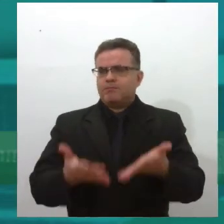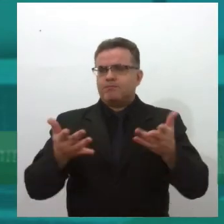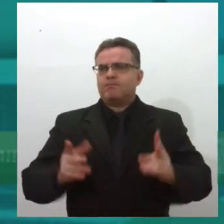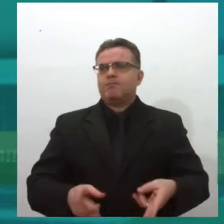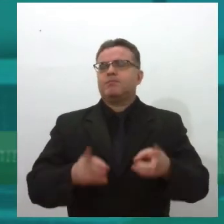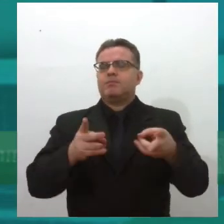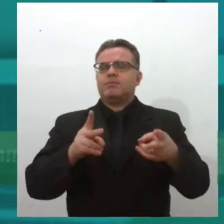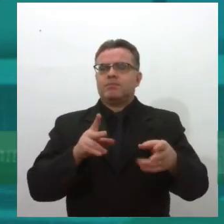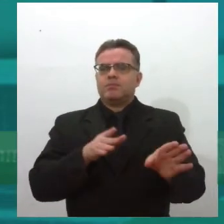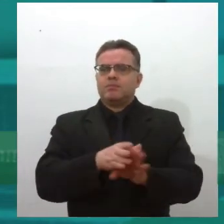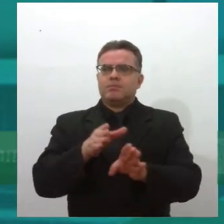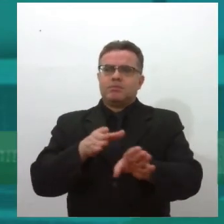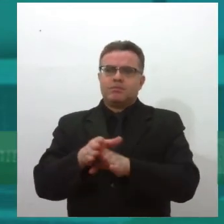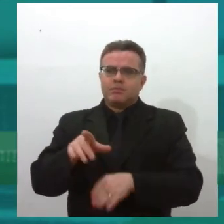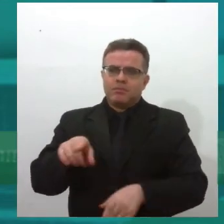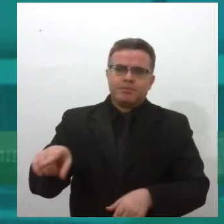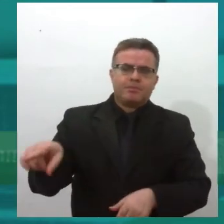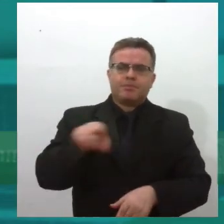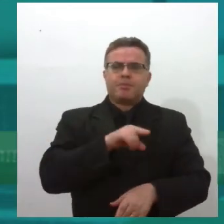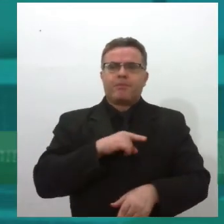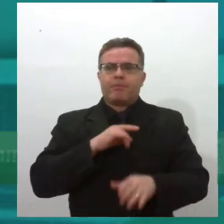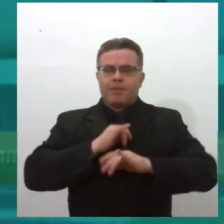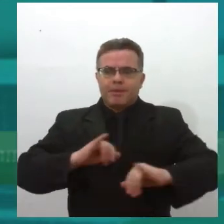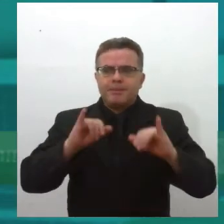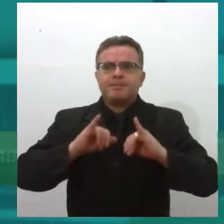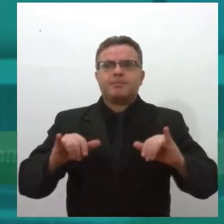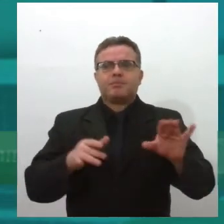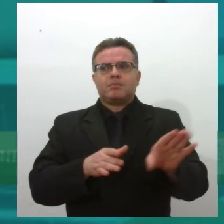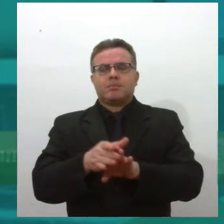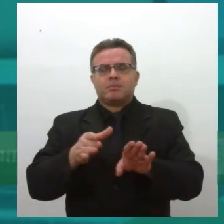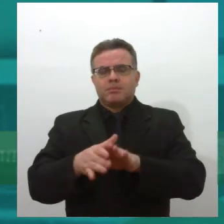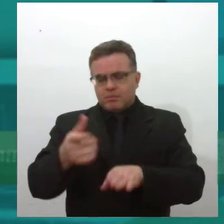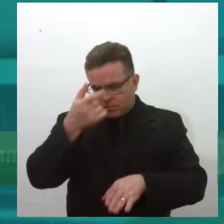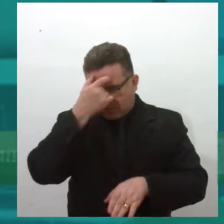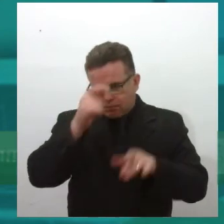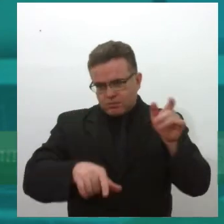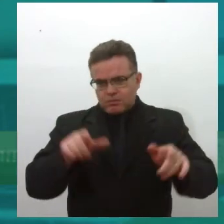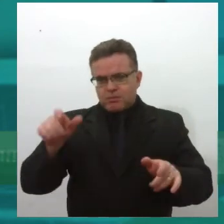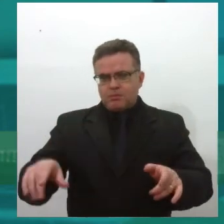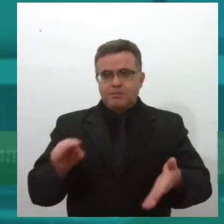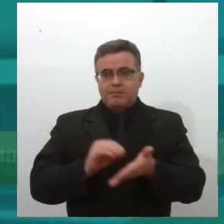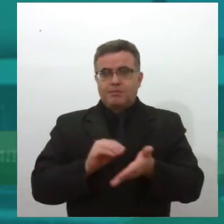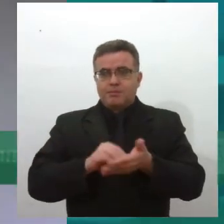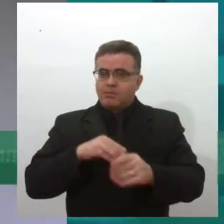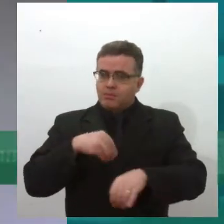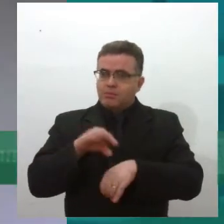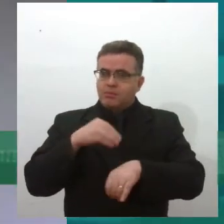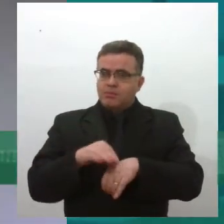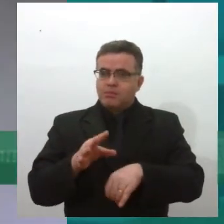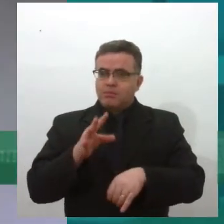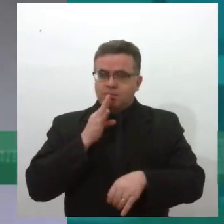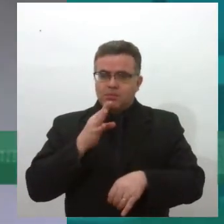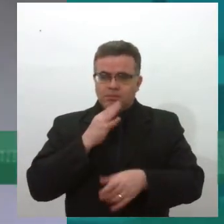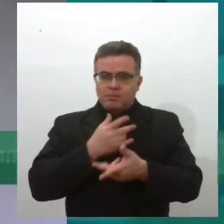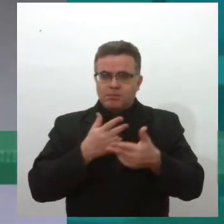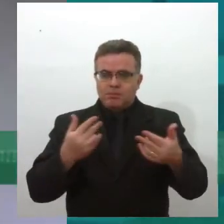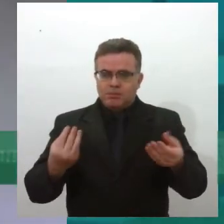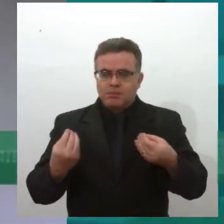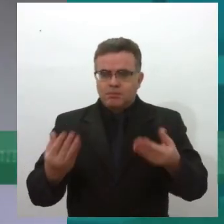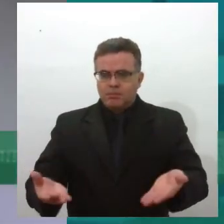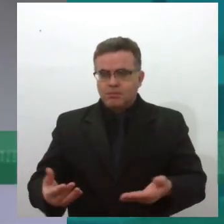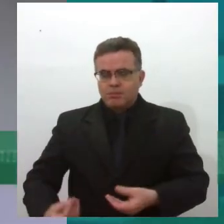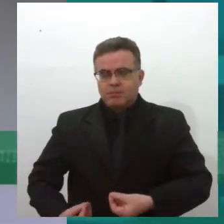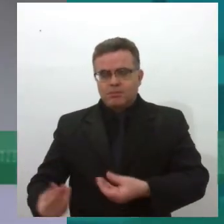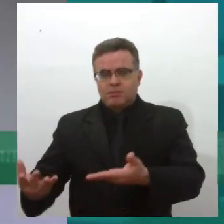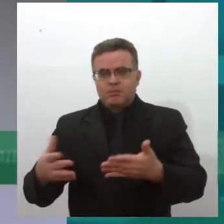realmente fazer campanhas, conscientizar as pessoas, porque falta muita informação no campo da doação de órgãos,